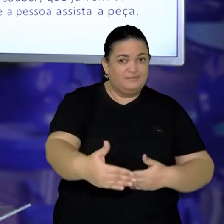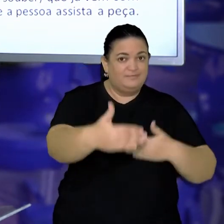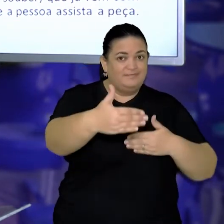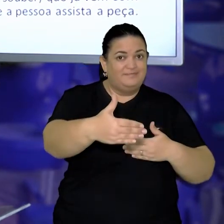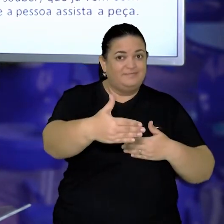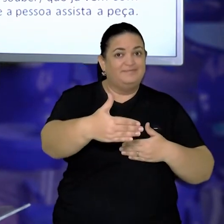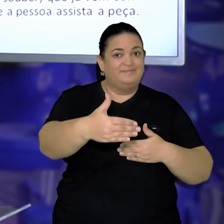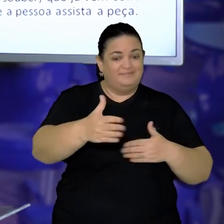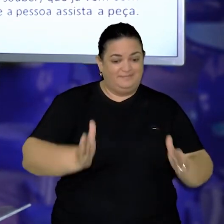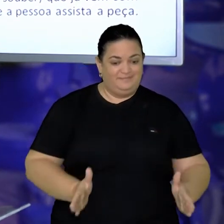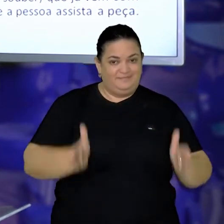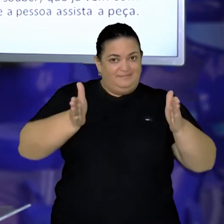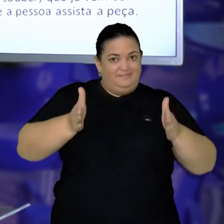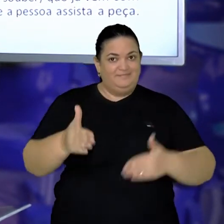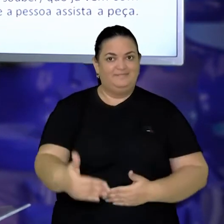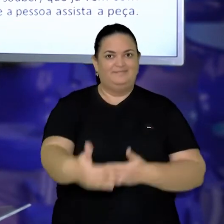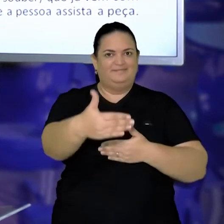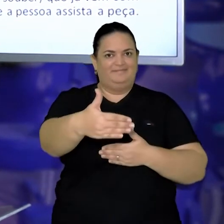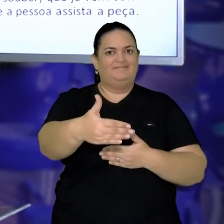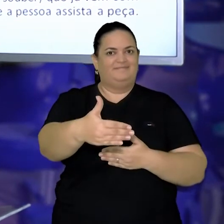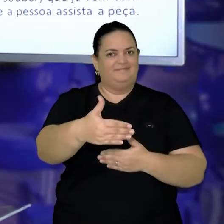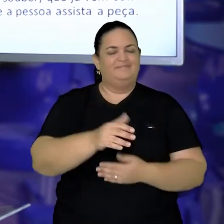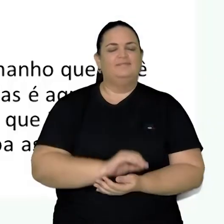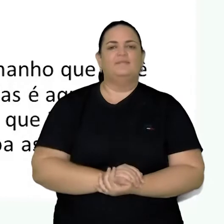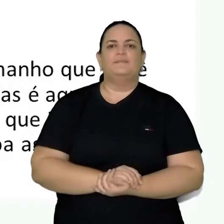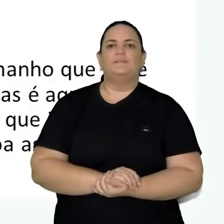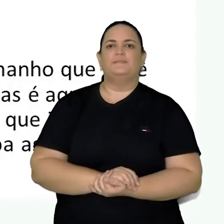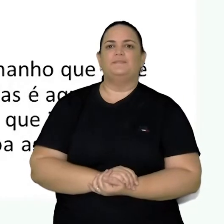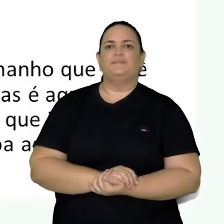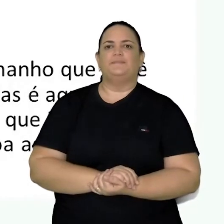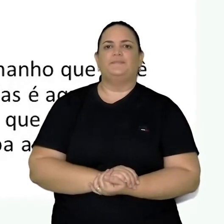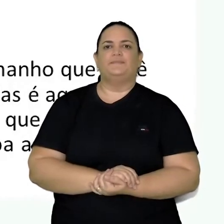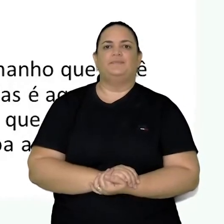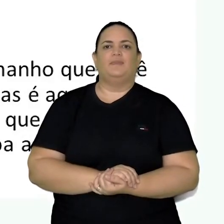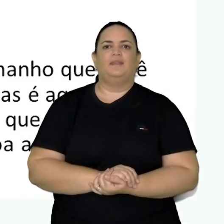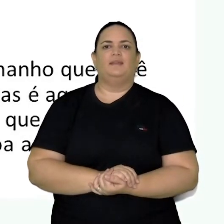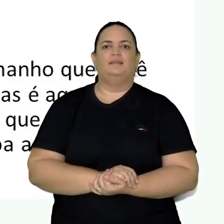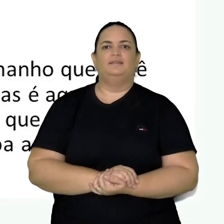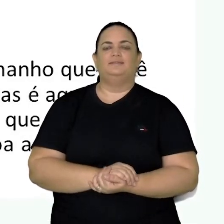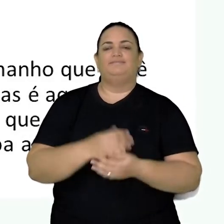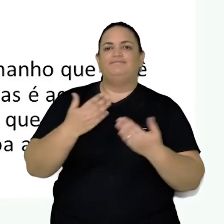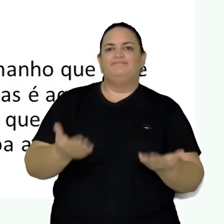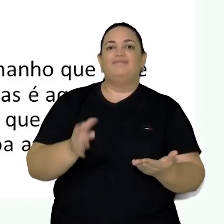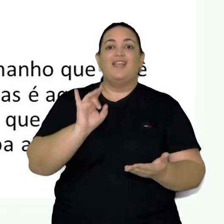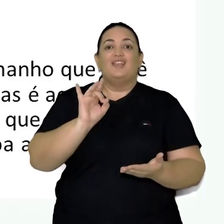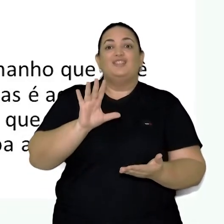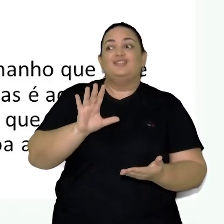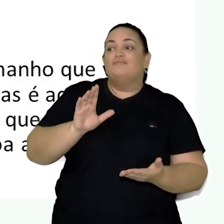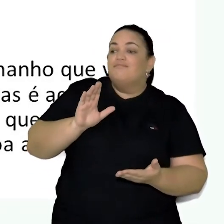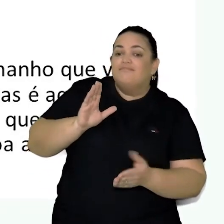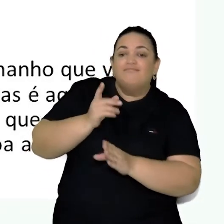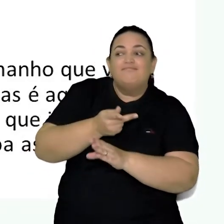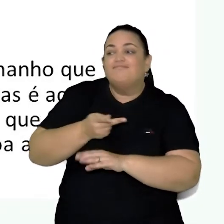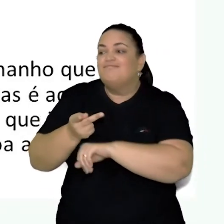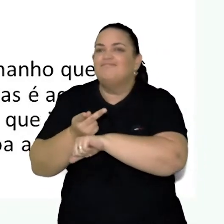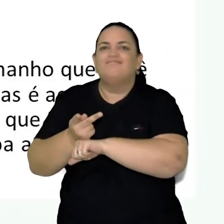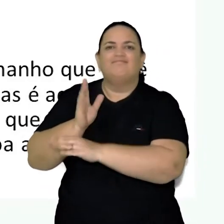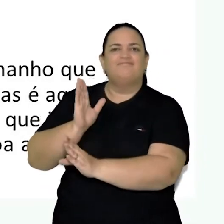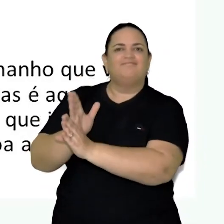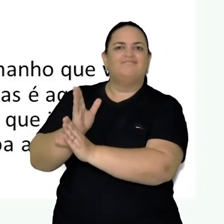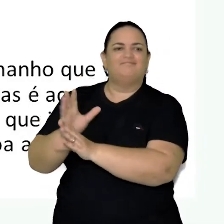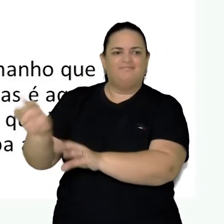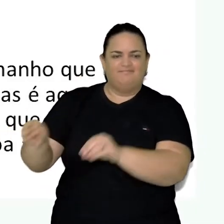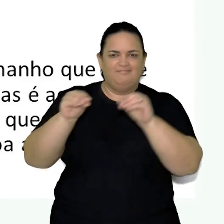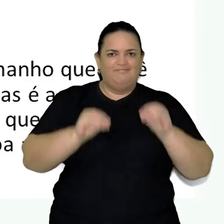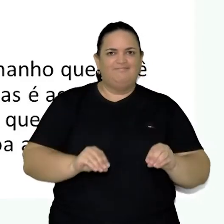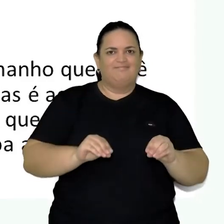era quadrado, igual uma caixa. Então é só arranjar uma do tamanho que você precisa. Há algumas